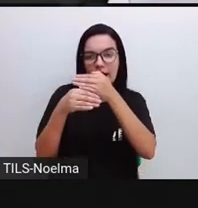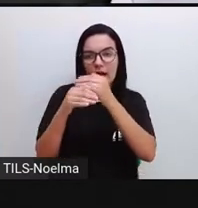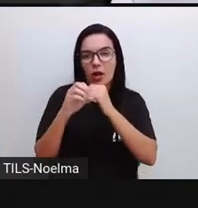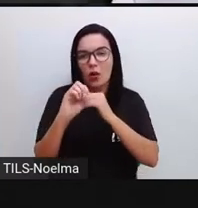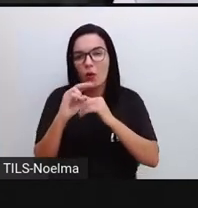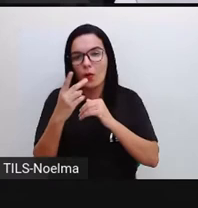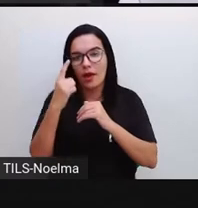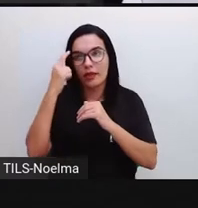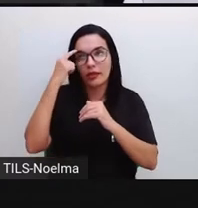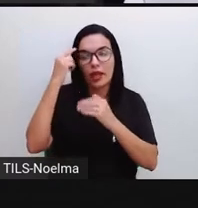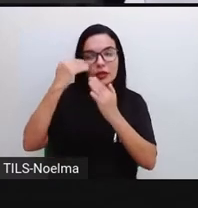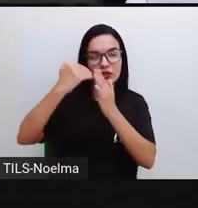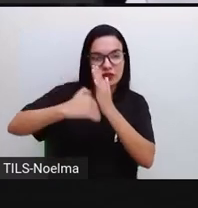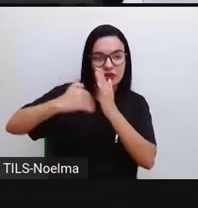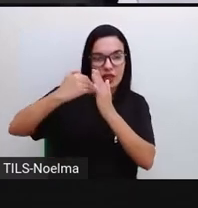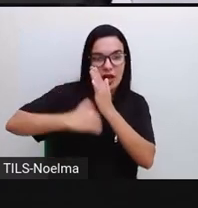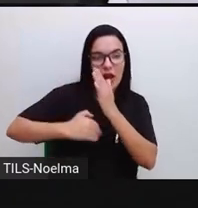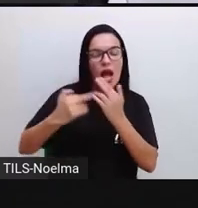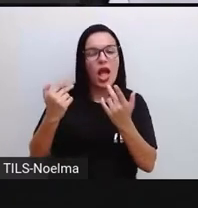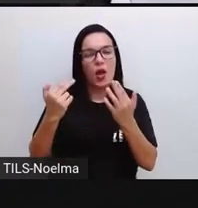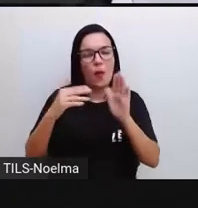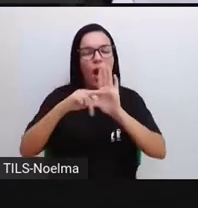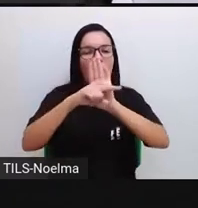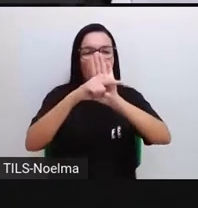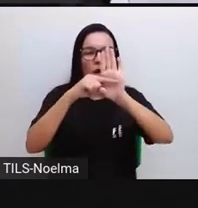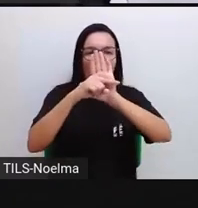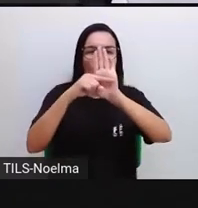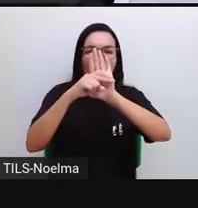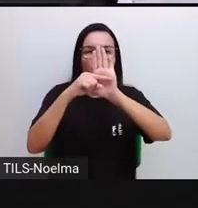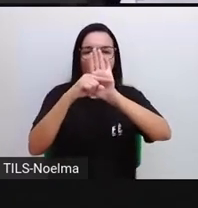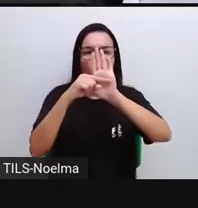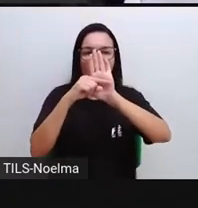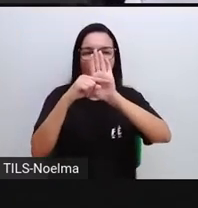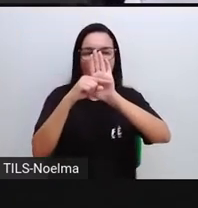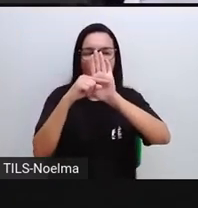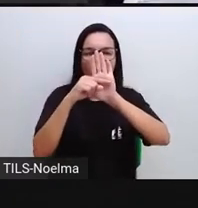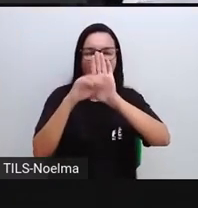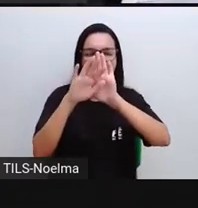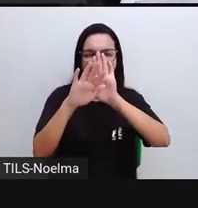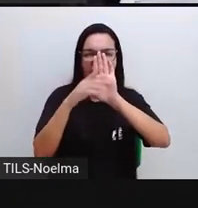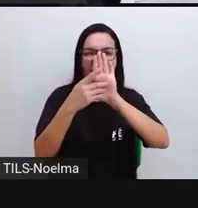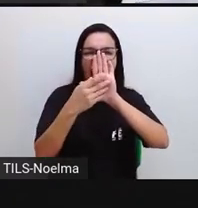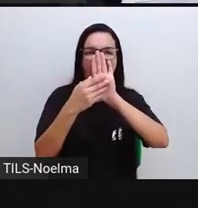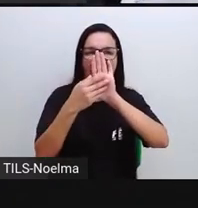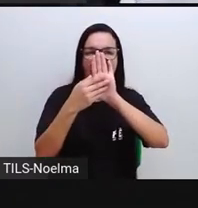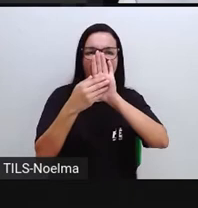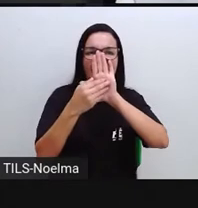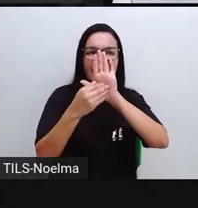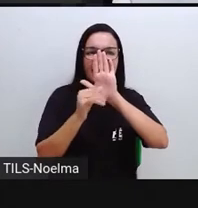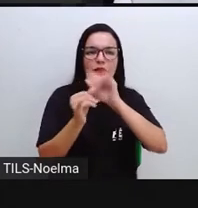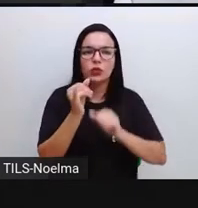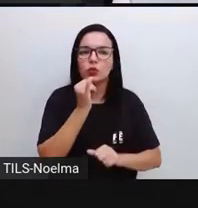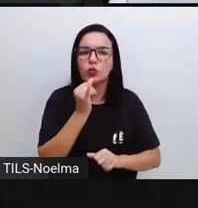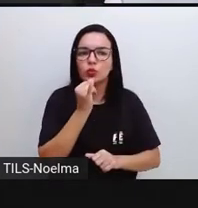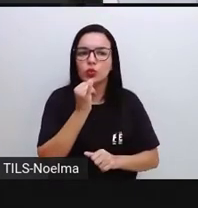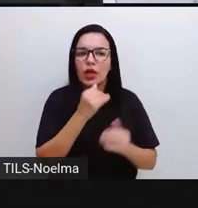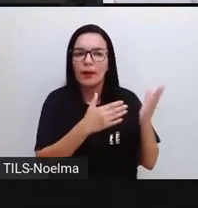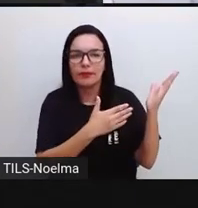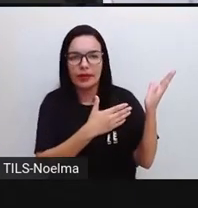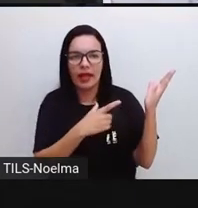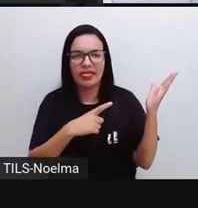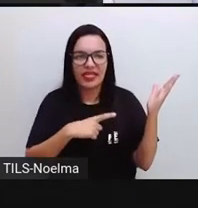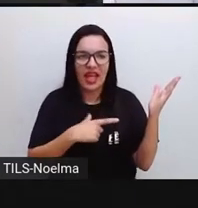o mesmo que subtrair, tá? Então, olha lá o exemplo. André coleciona selos. Ele tem